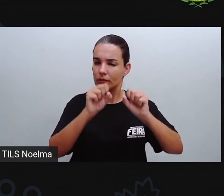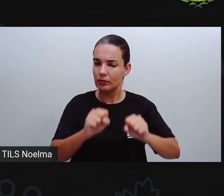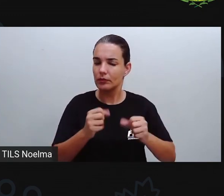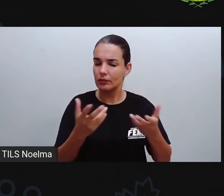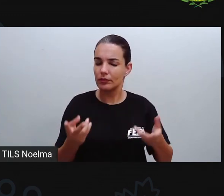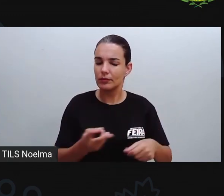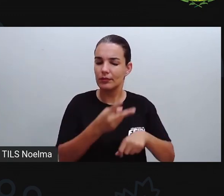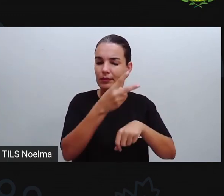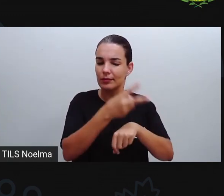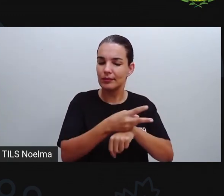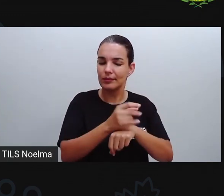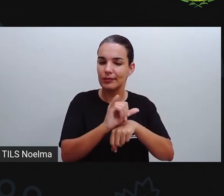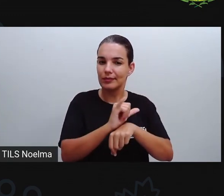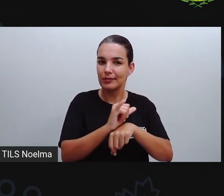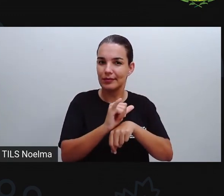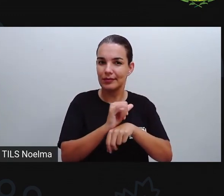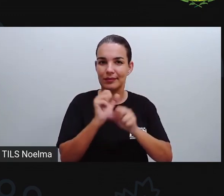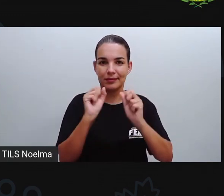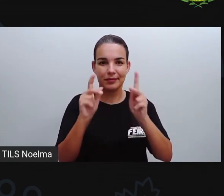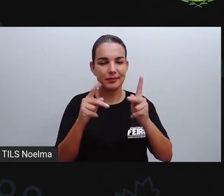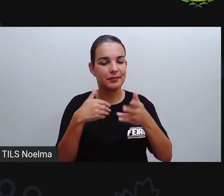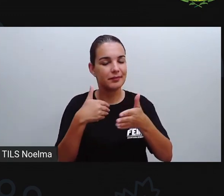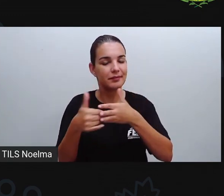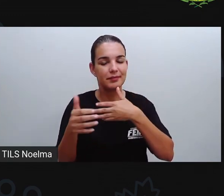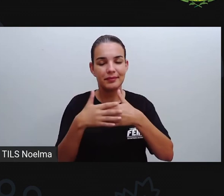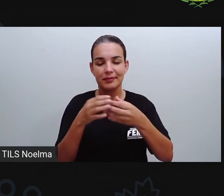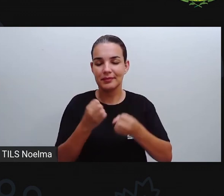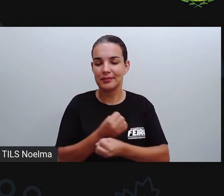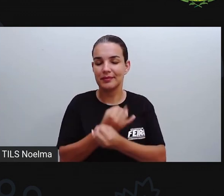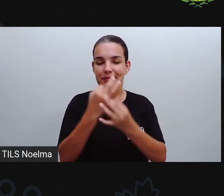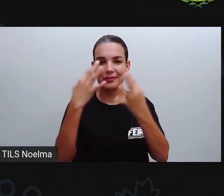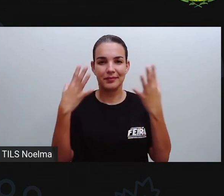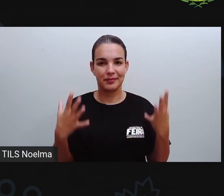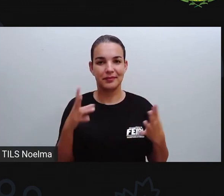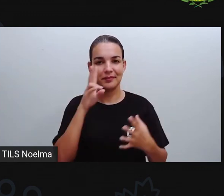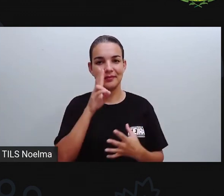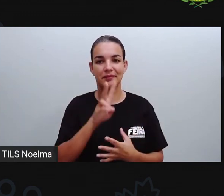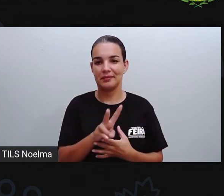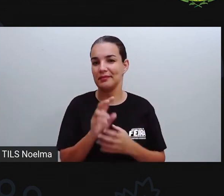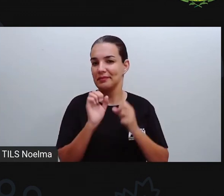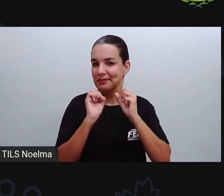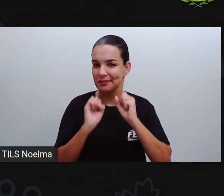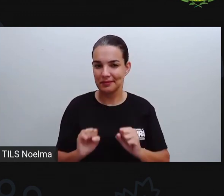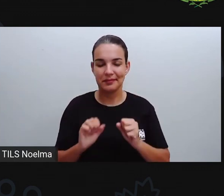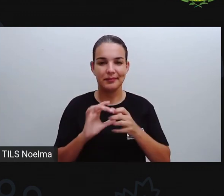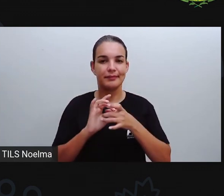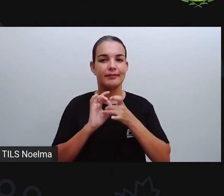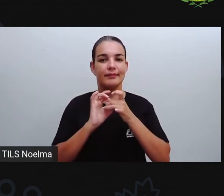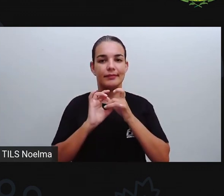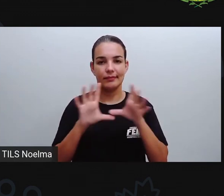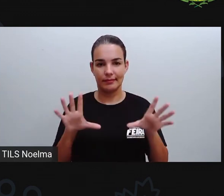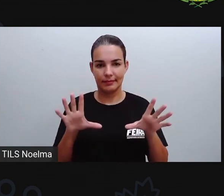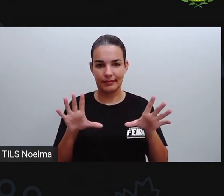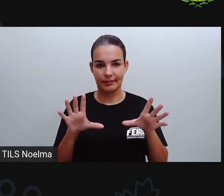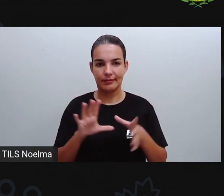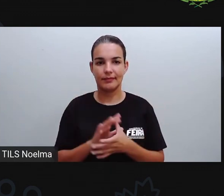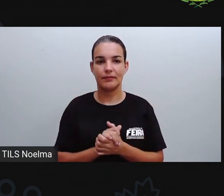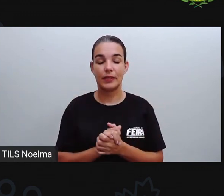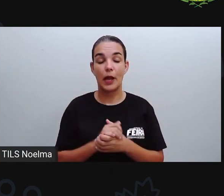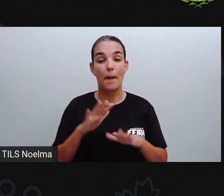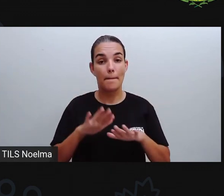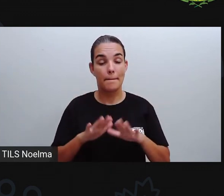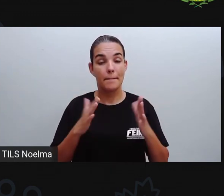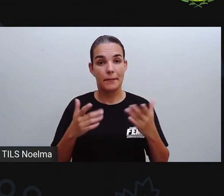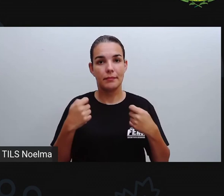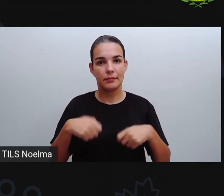assistindo lá no nosso canal, quantas vezes vocês quiserem e acharem necessárias, né? De forma que vocês possam compreender o